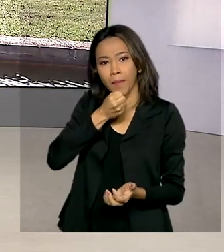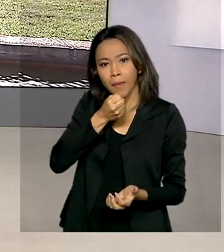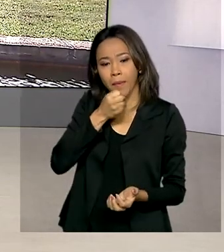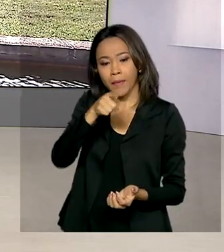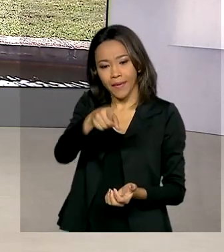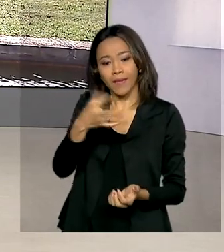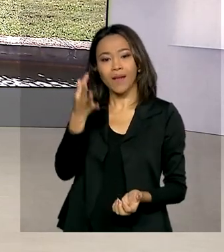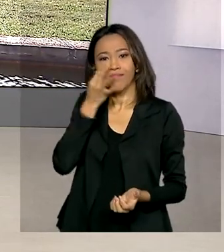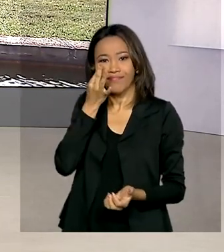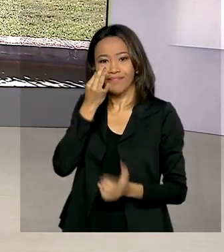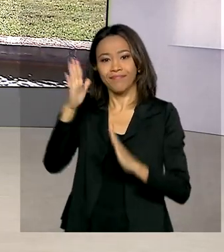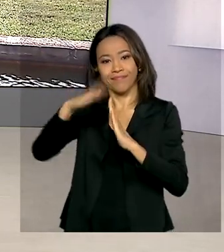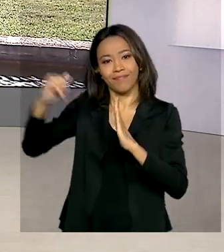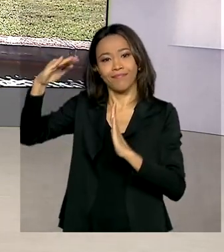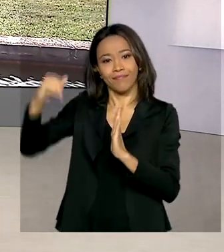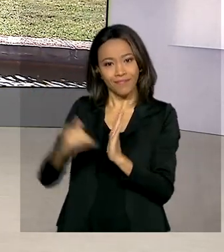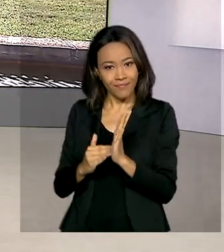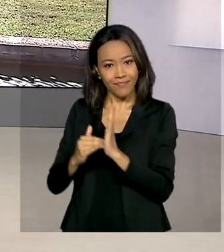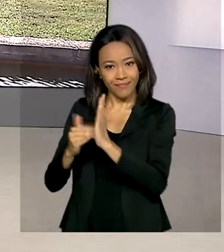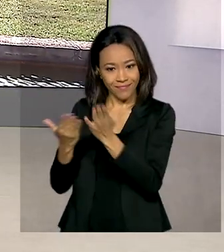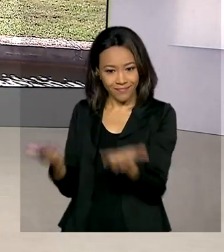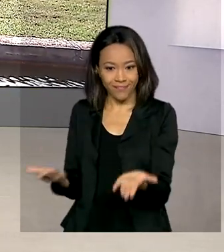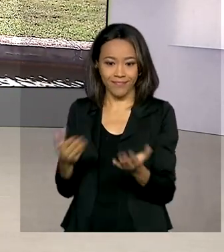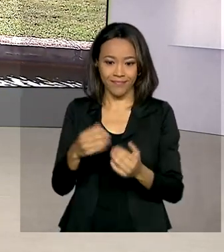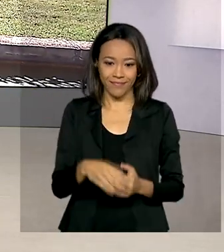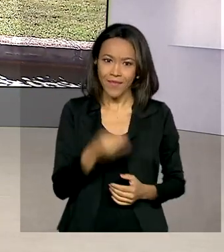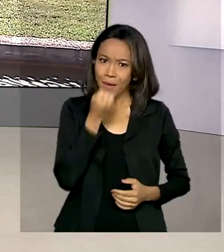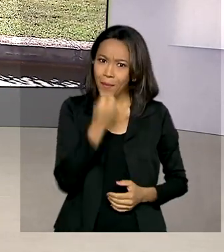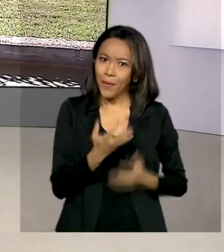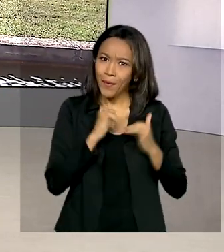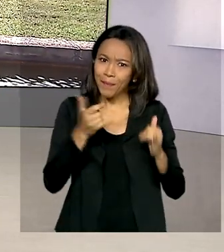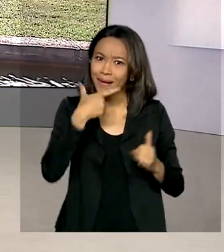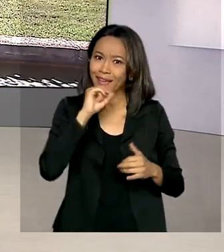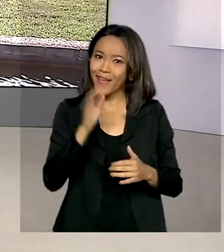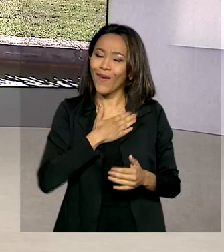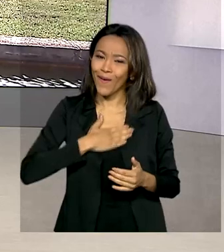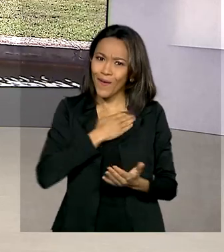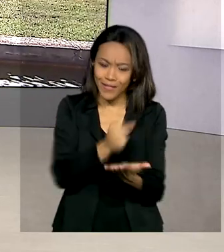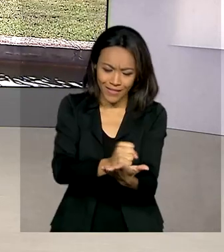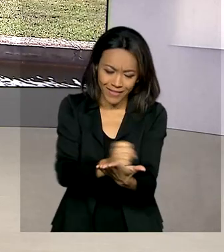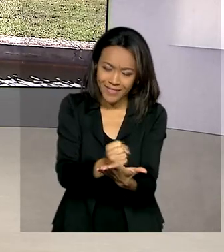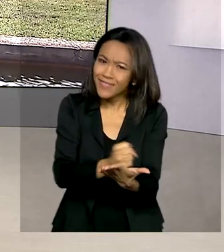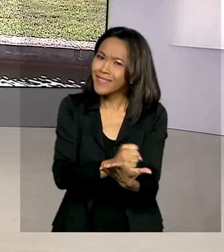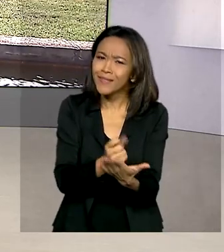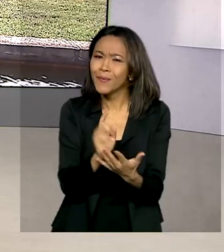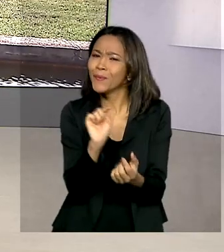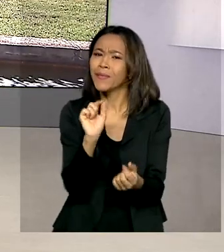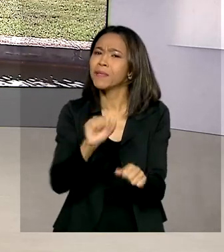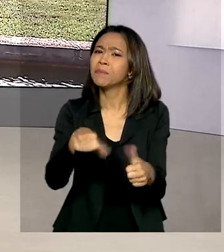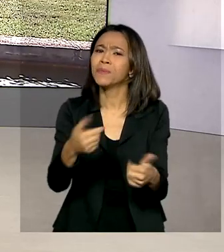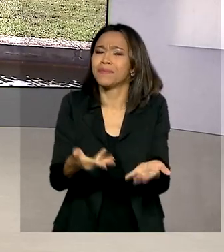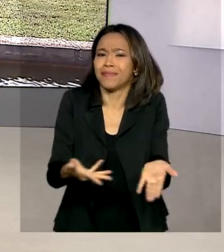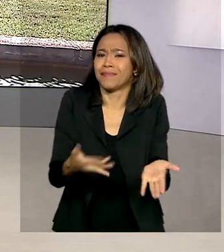Palácio da Alvorada. Bom dia, Glauco. Boa notícia para quem gosta dos jogos eletrônicos, né? O que muda?